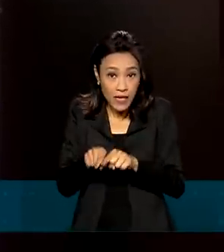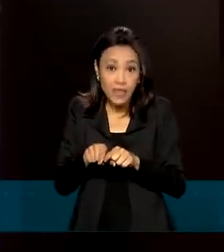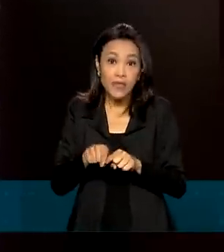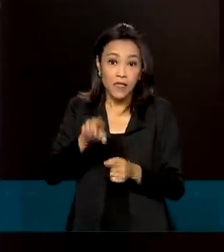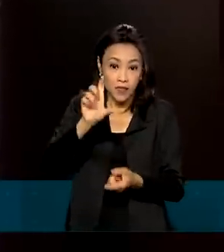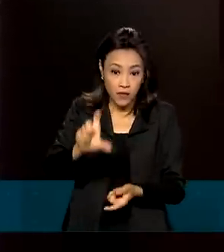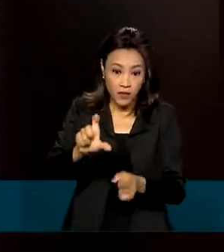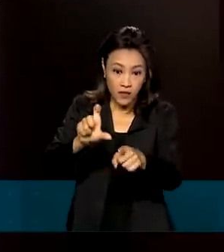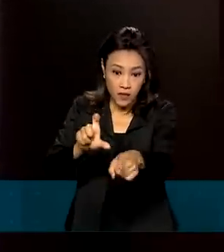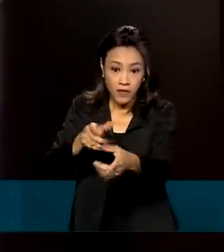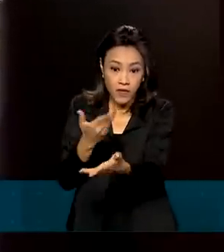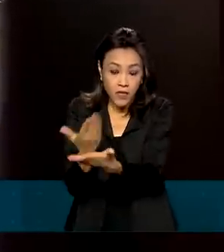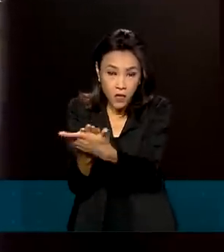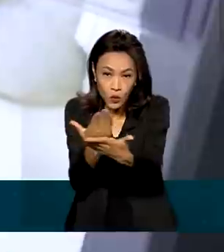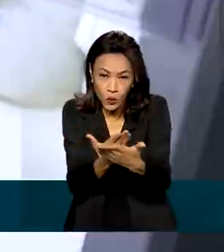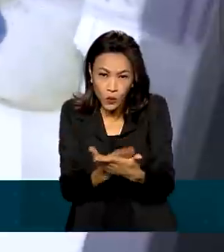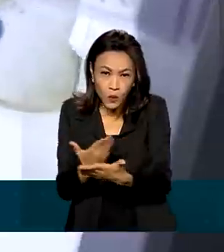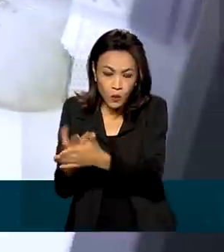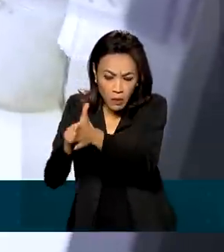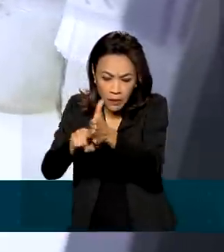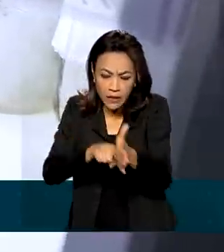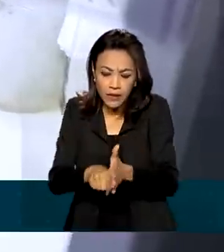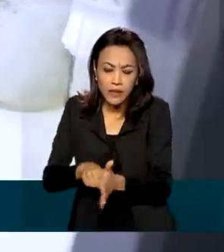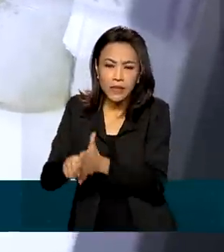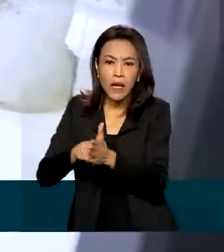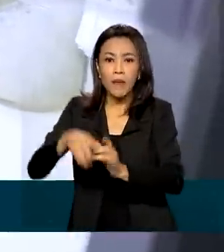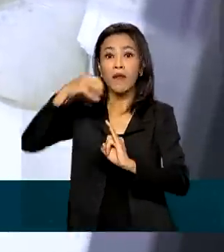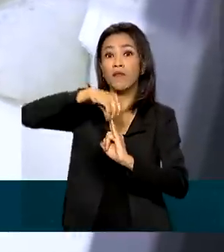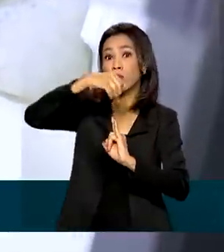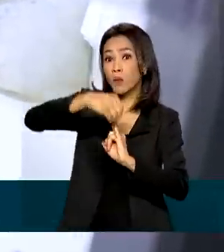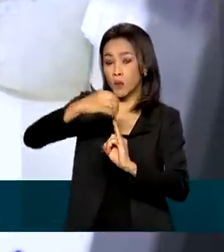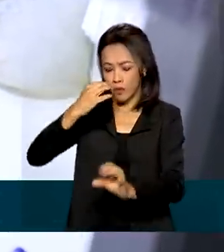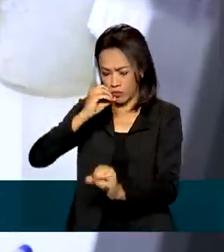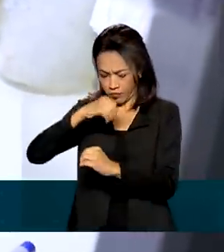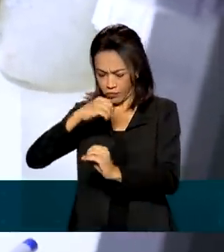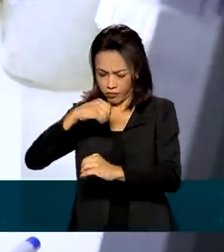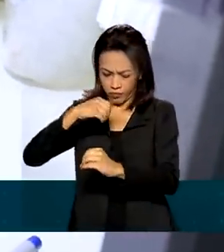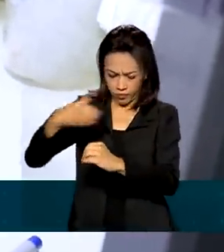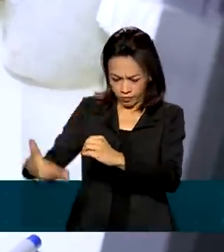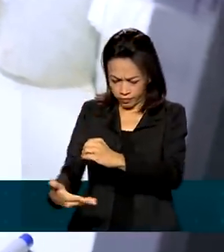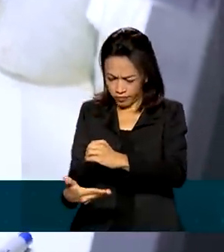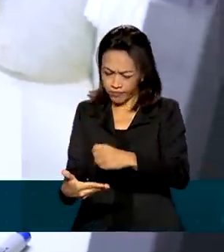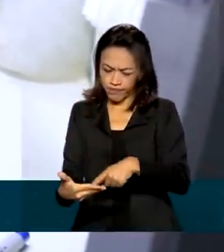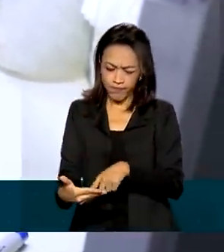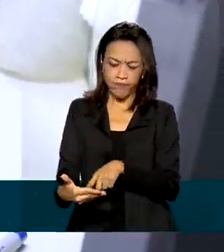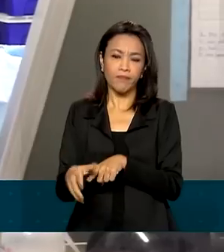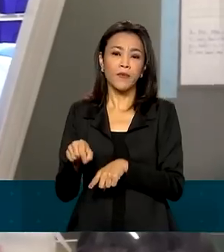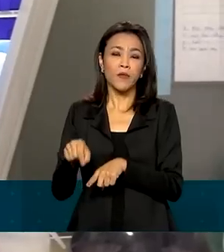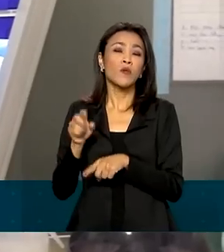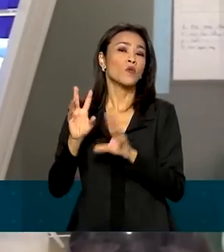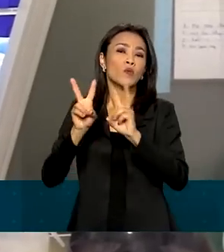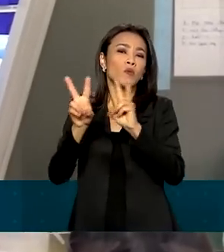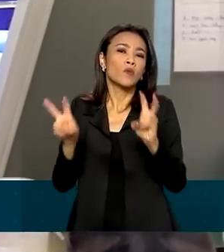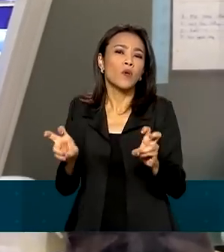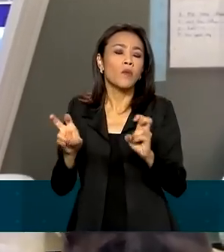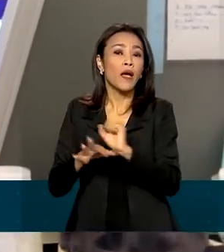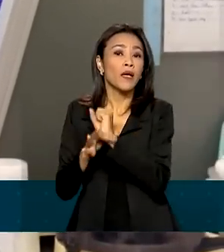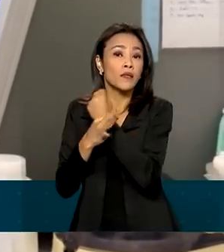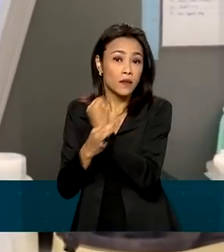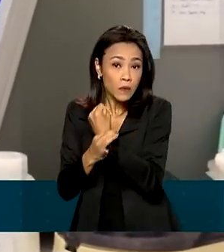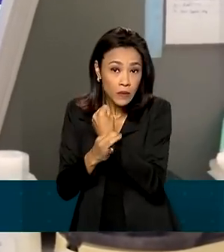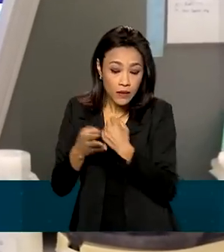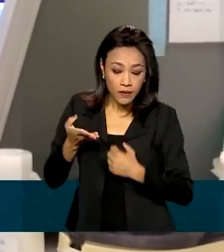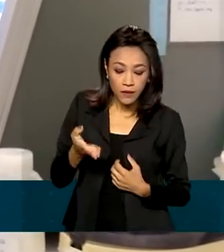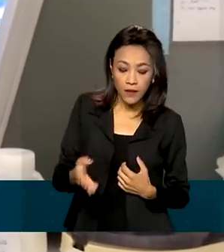para estudos coordenados pela Fiocruz. O objetivo é gerar evidências quanto à efetividade e segurança da